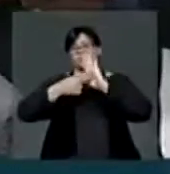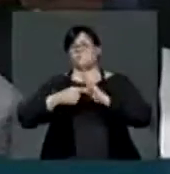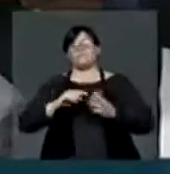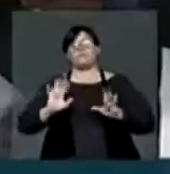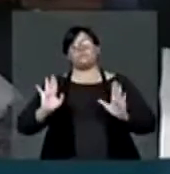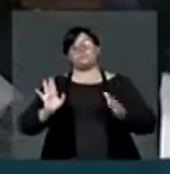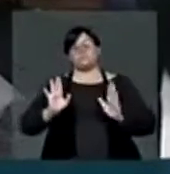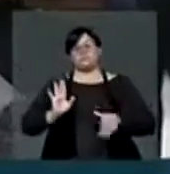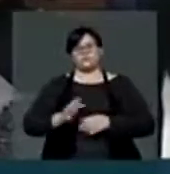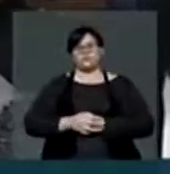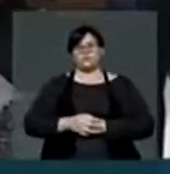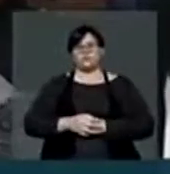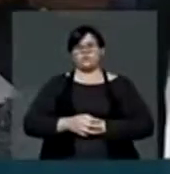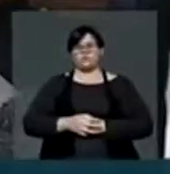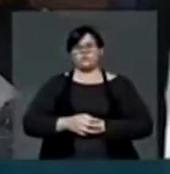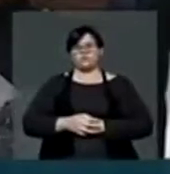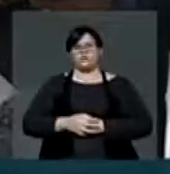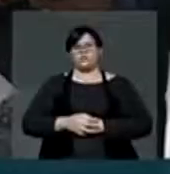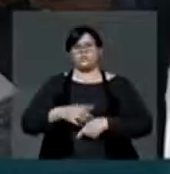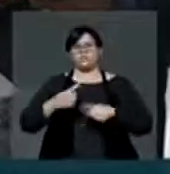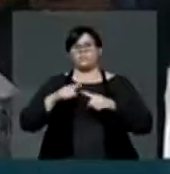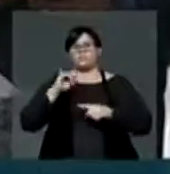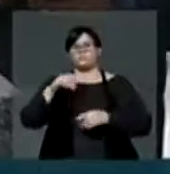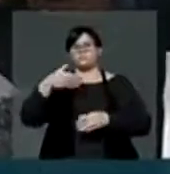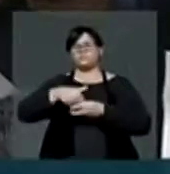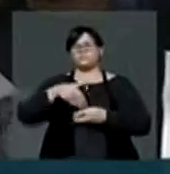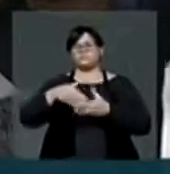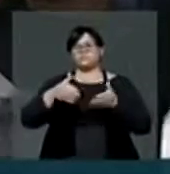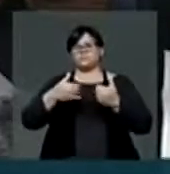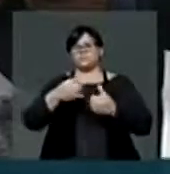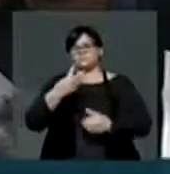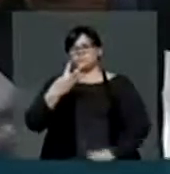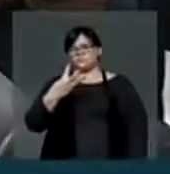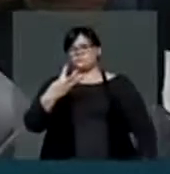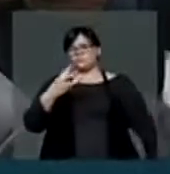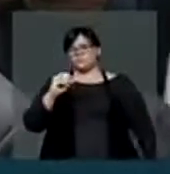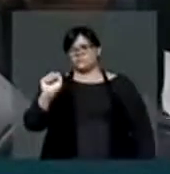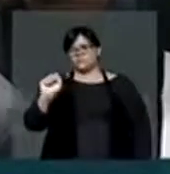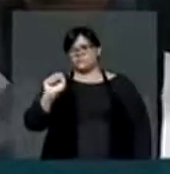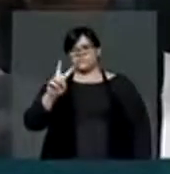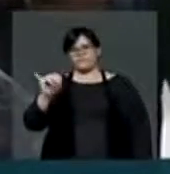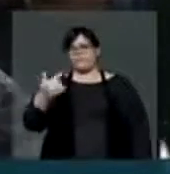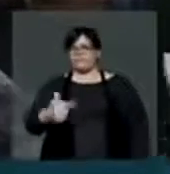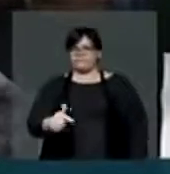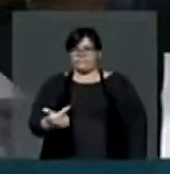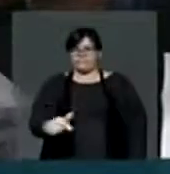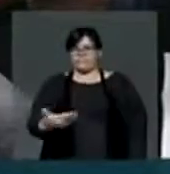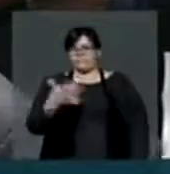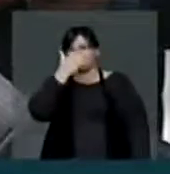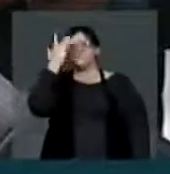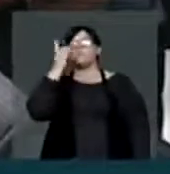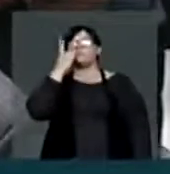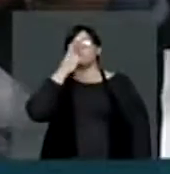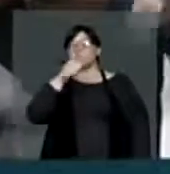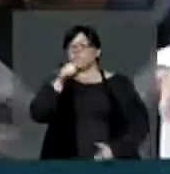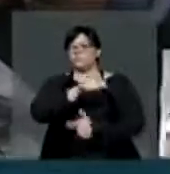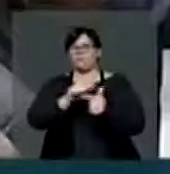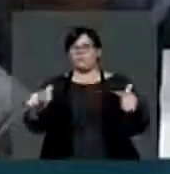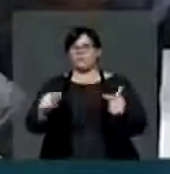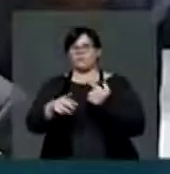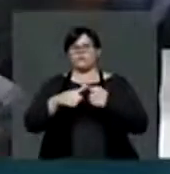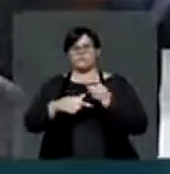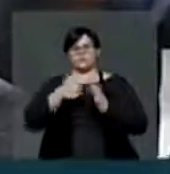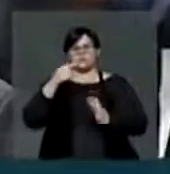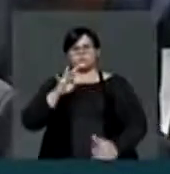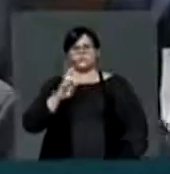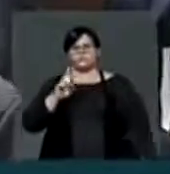derrotarmos o requerimento não vamos ter 308 votos para aprovar o segundo turno dessa PEC. O que é mais interessante